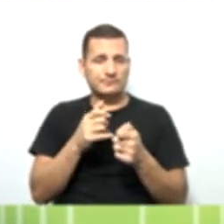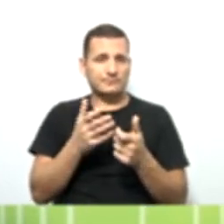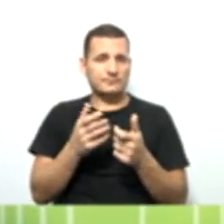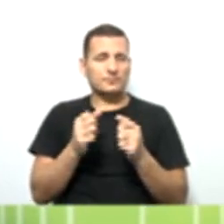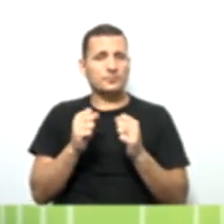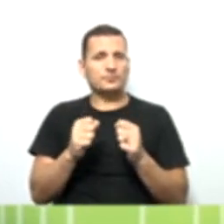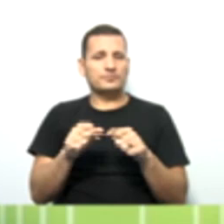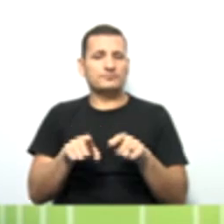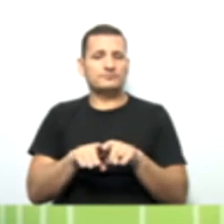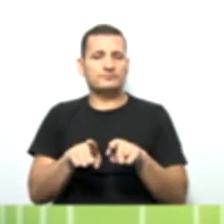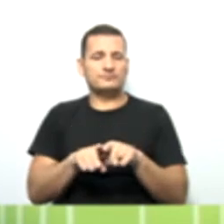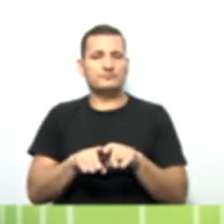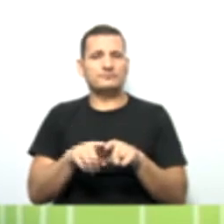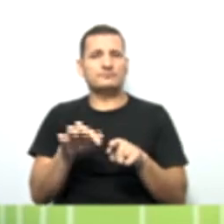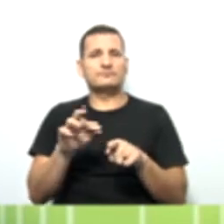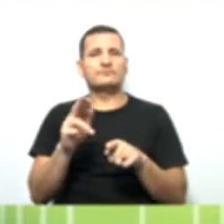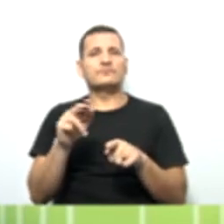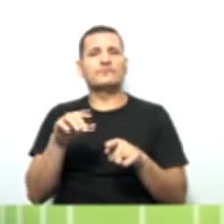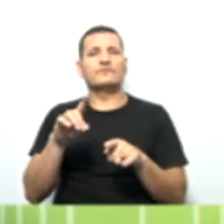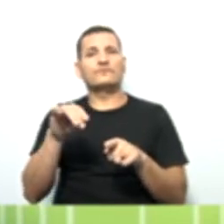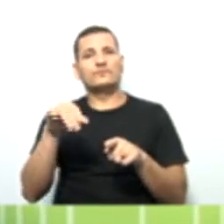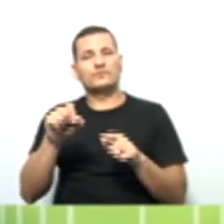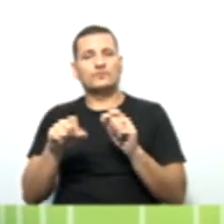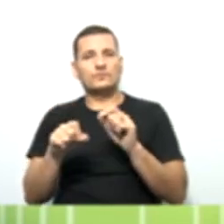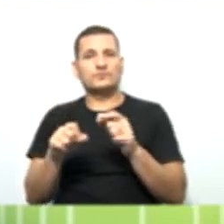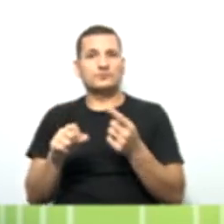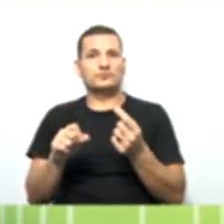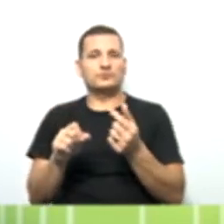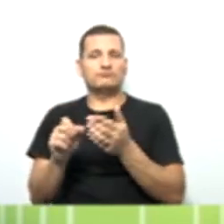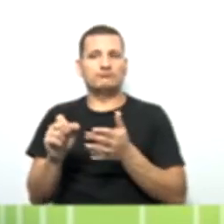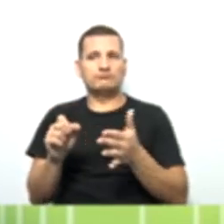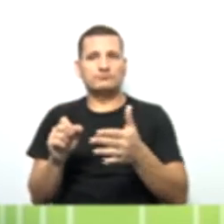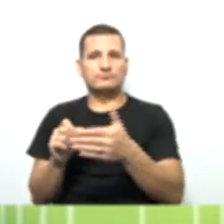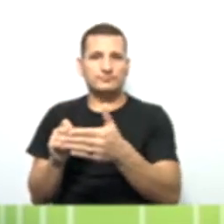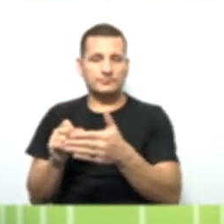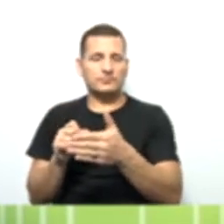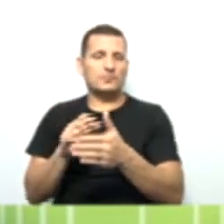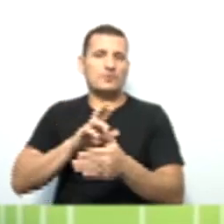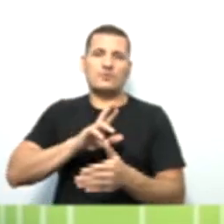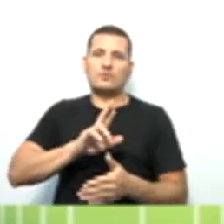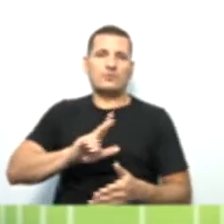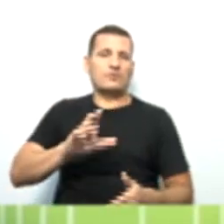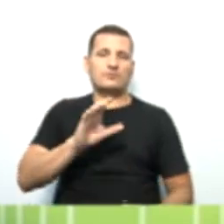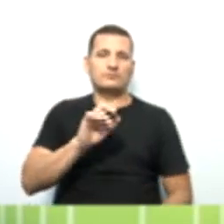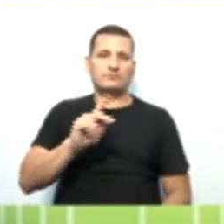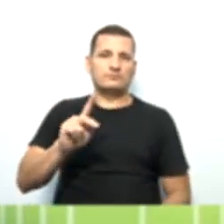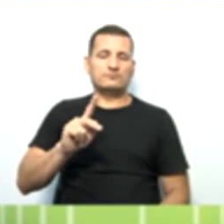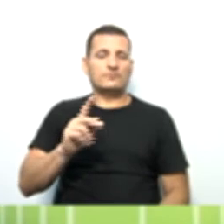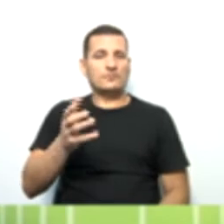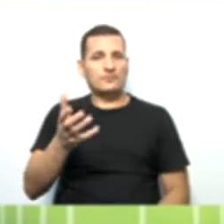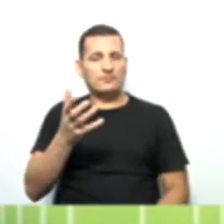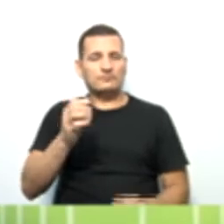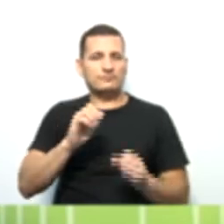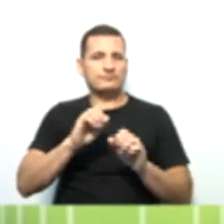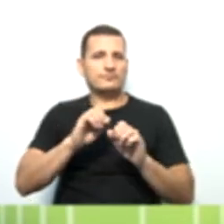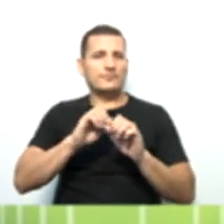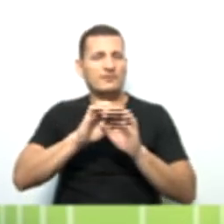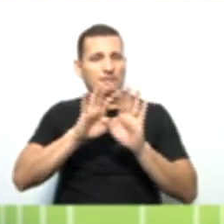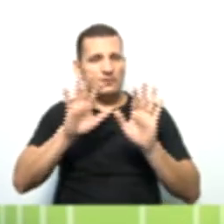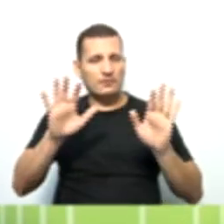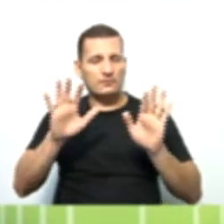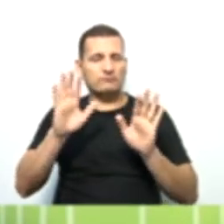fundos para desvios e não é isso que a cooperativa deseja, né? Ela deseja ser transparente, ela deseja